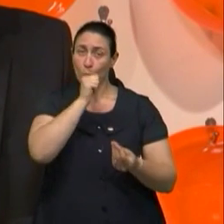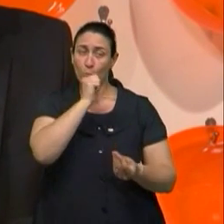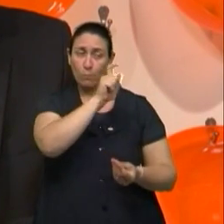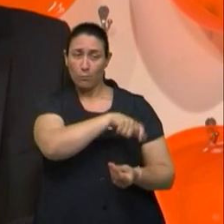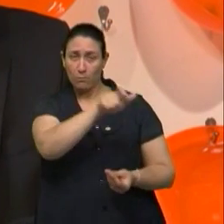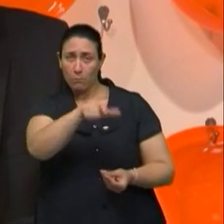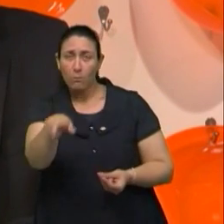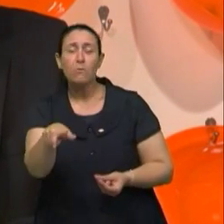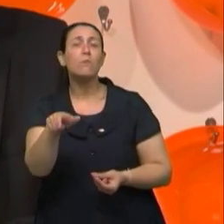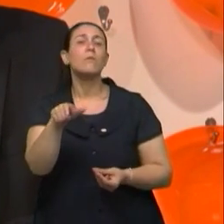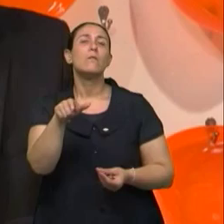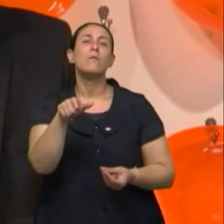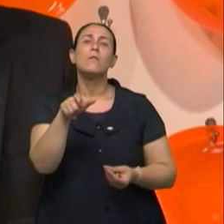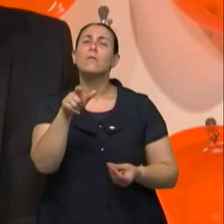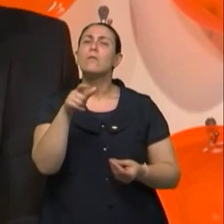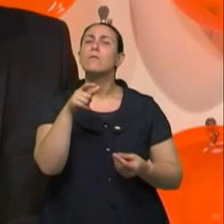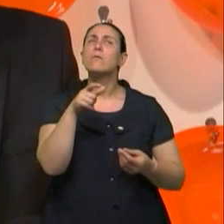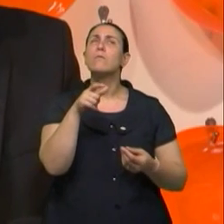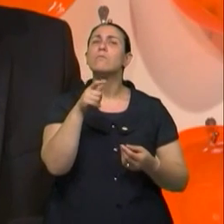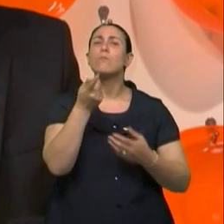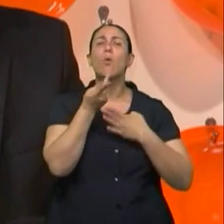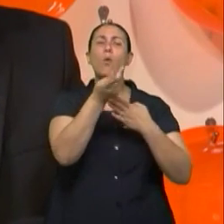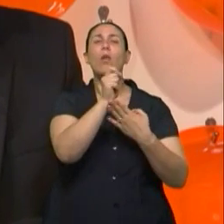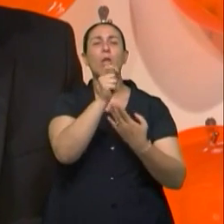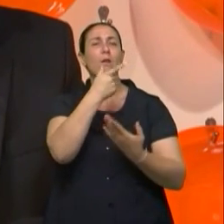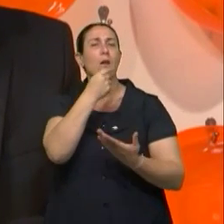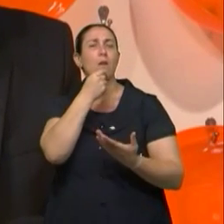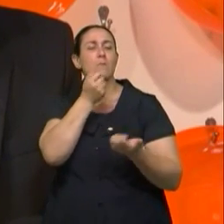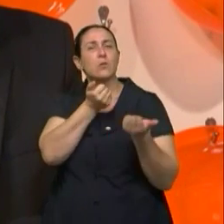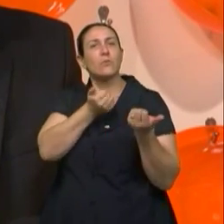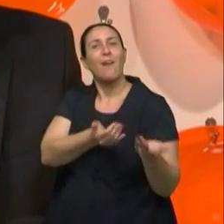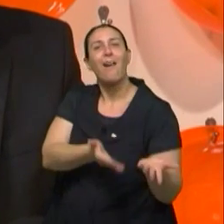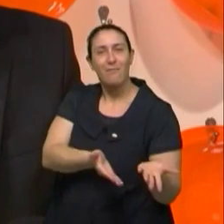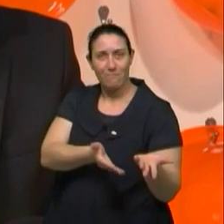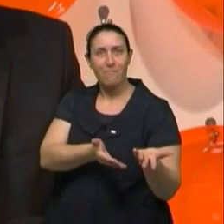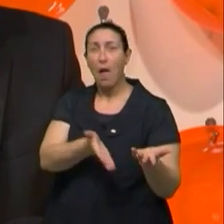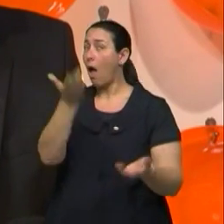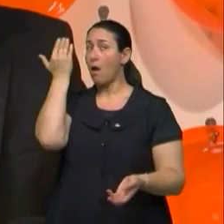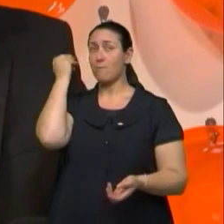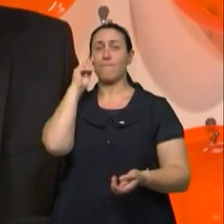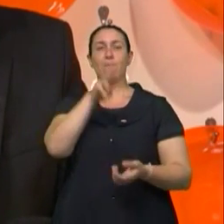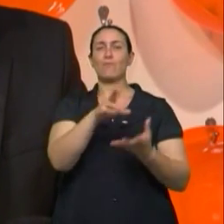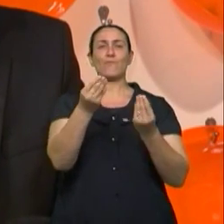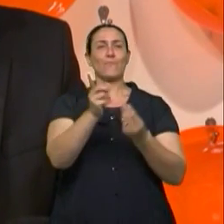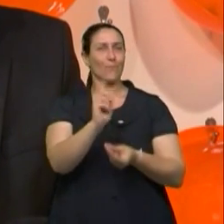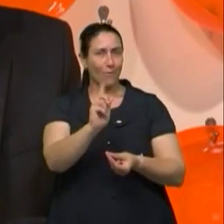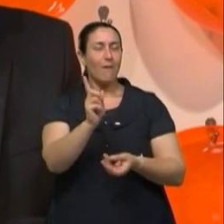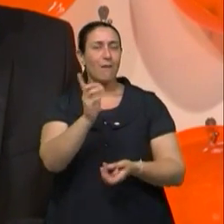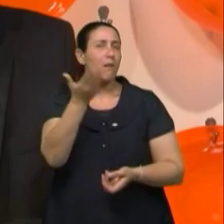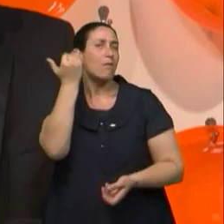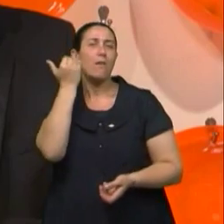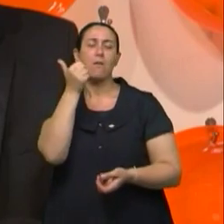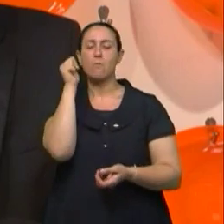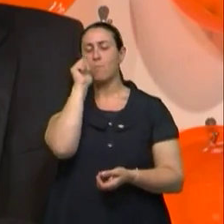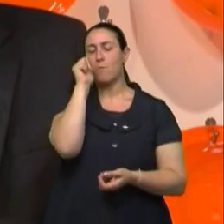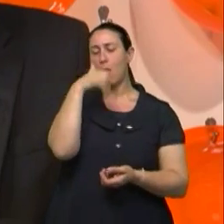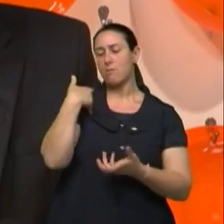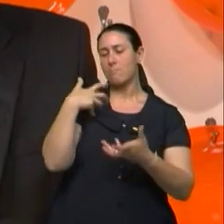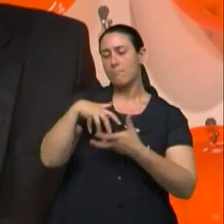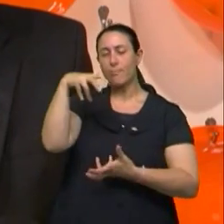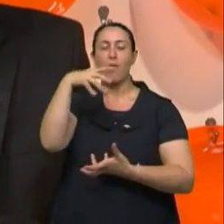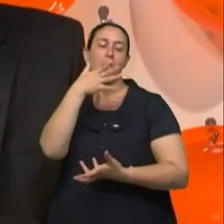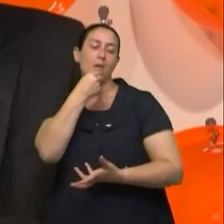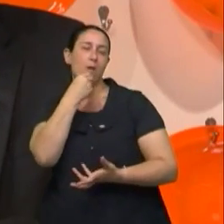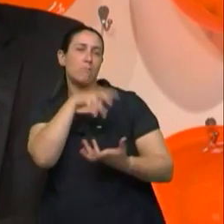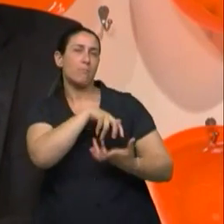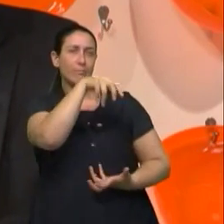com parceiros mais jovens. Ah, Porque antes a gente não via muito, antes era muito comum, até